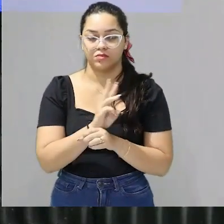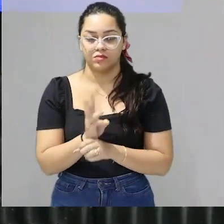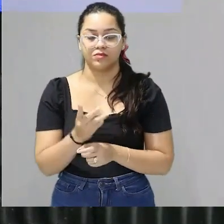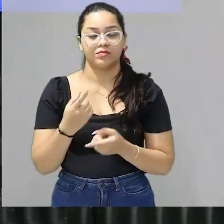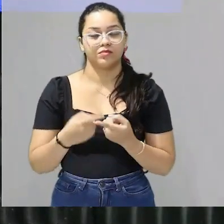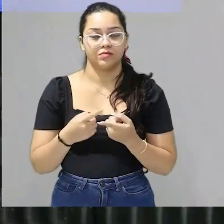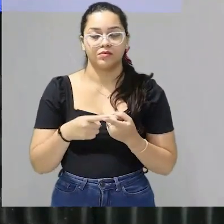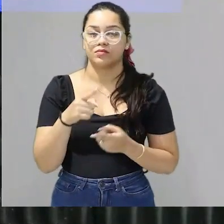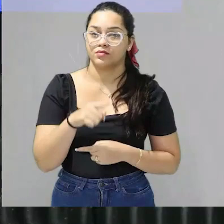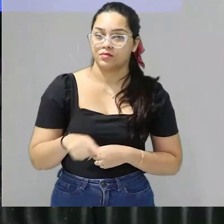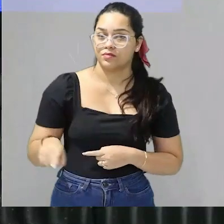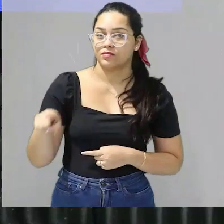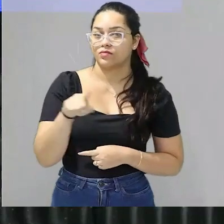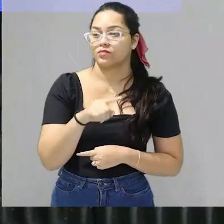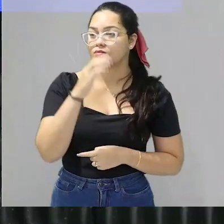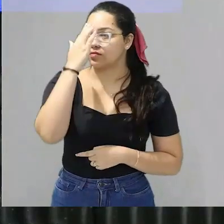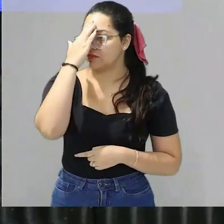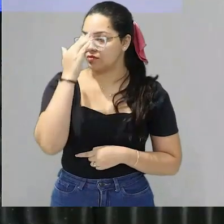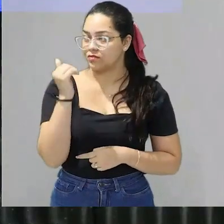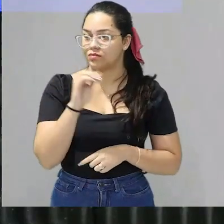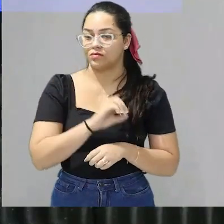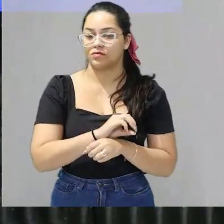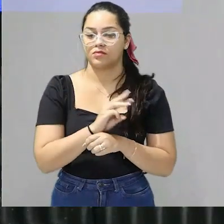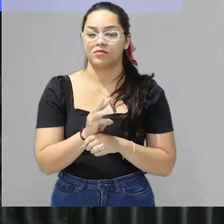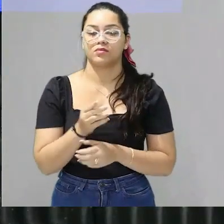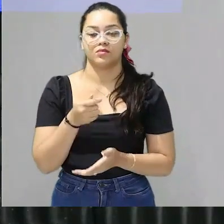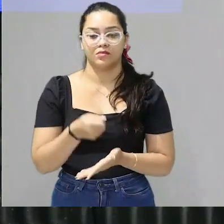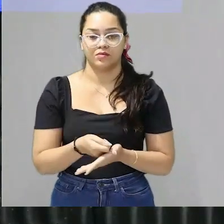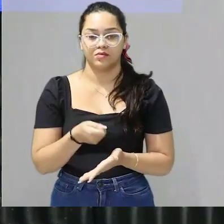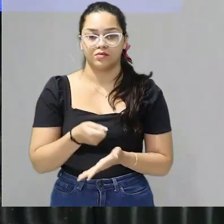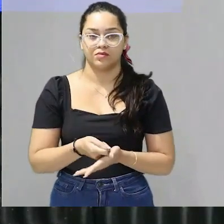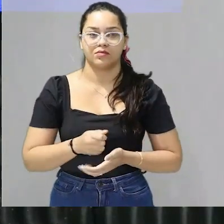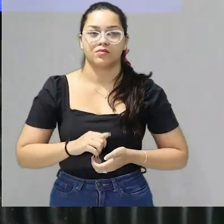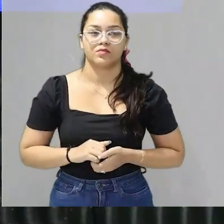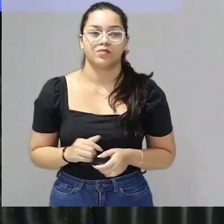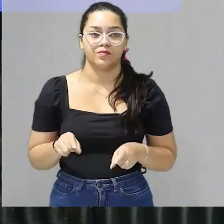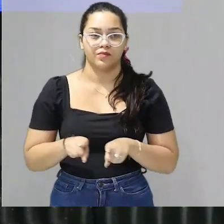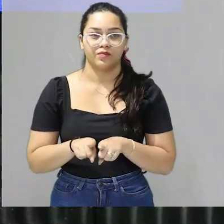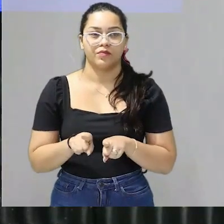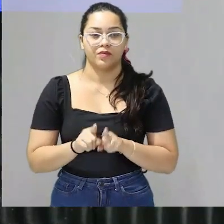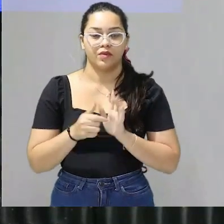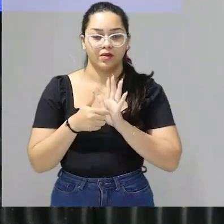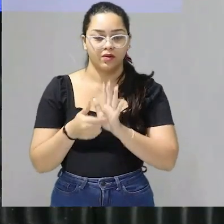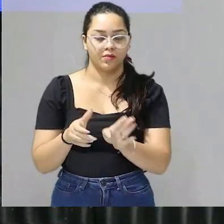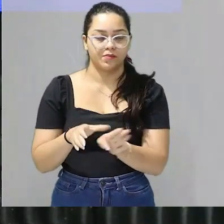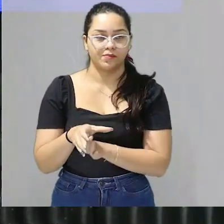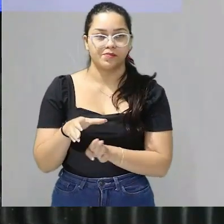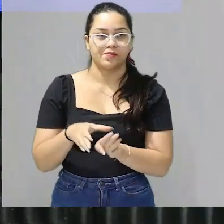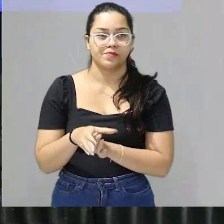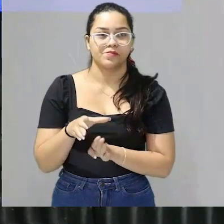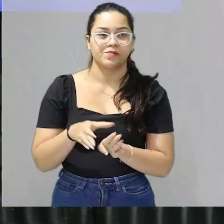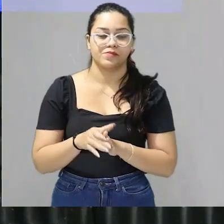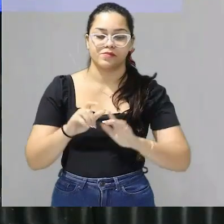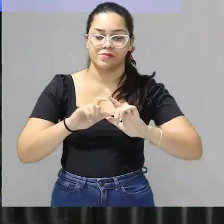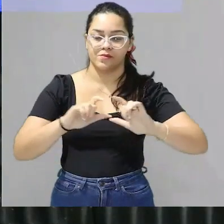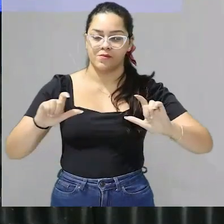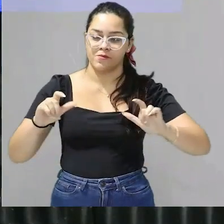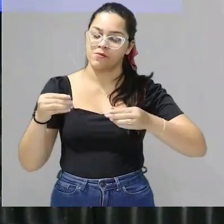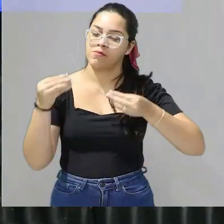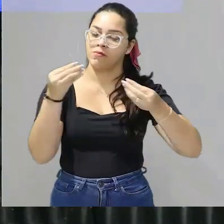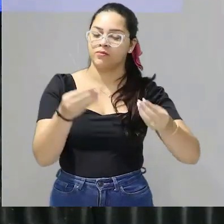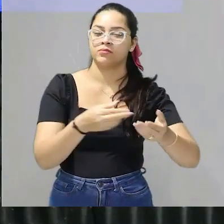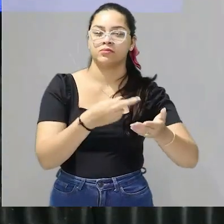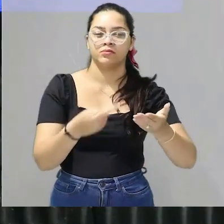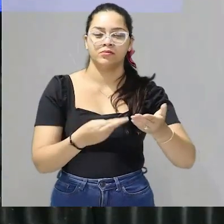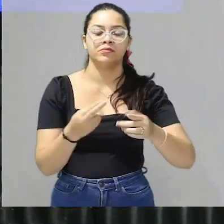porque vocês sabem que o PAIS UIMA o título é obrigatório ele até aparece nas instruções dê um título à sua redação